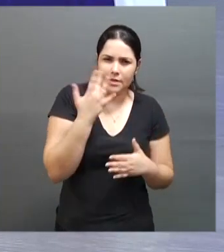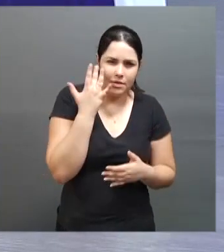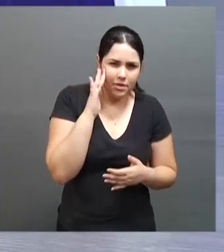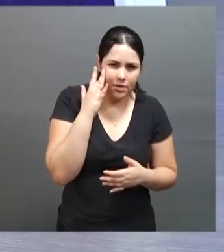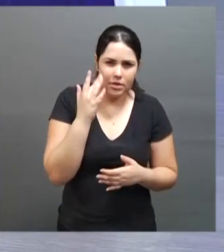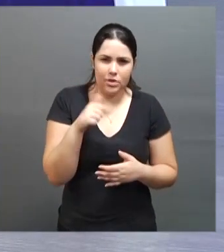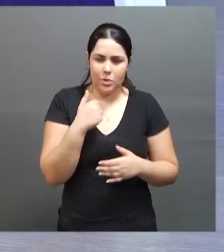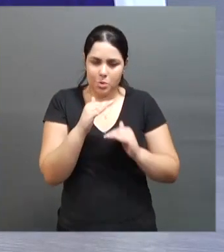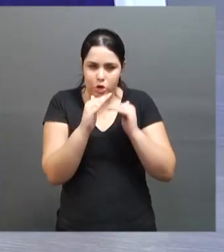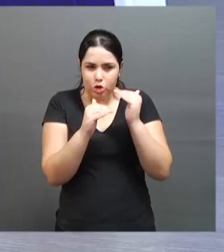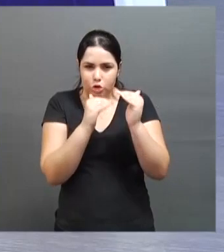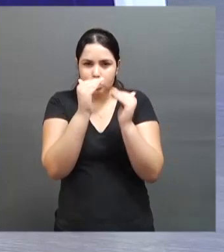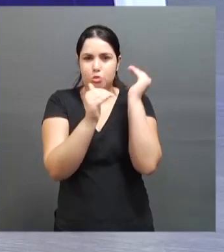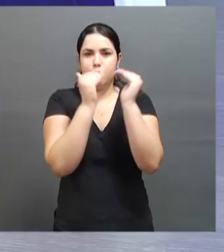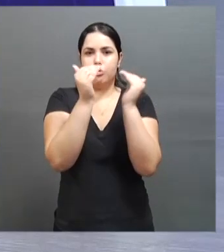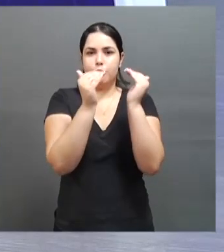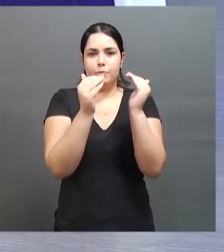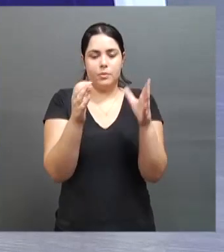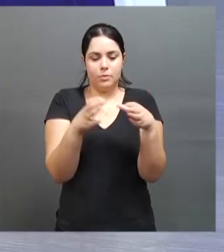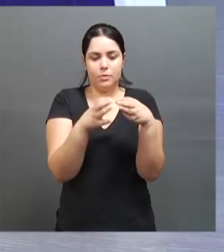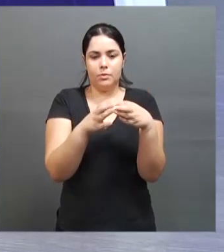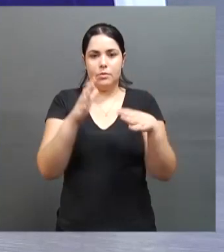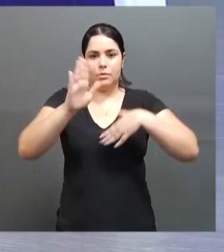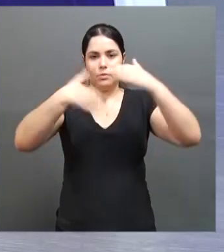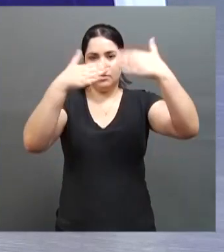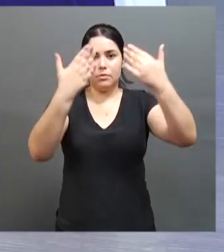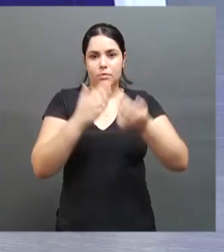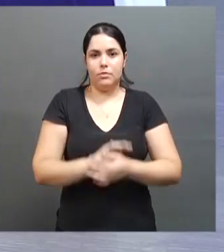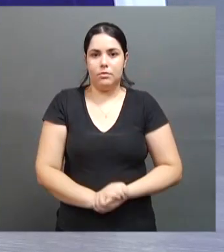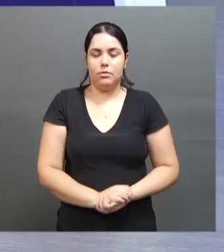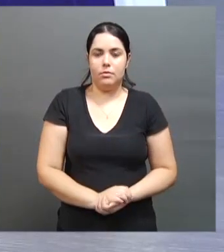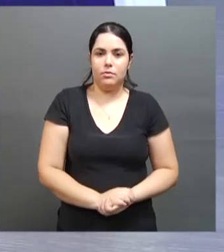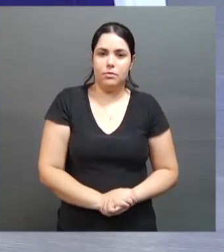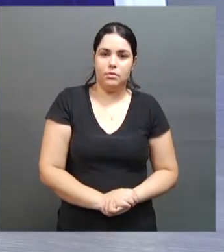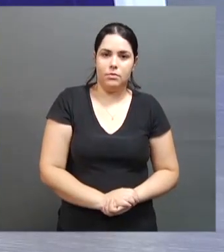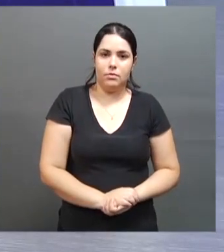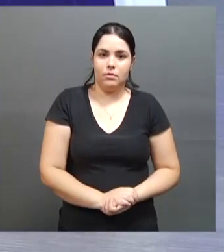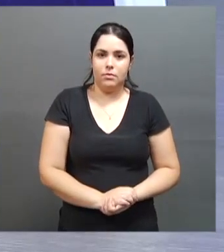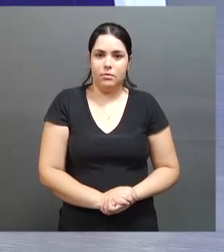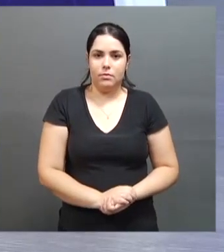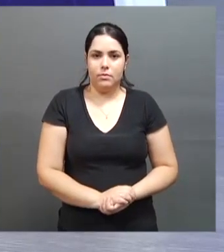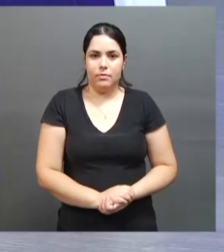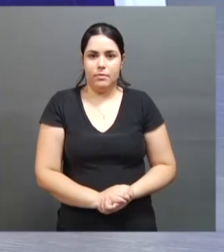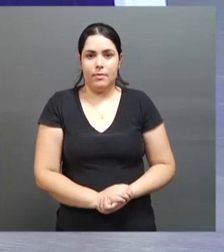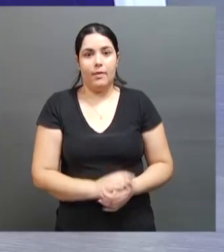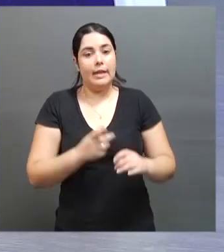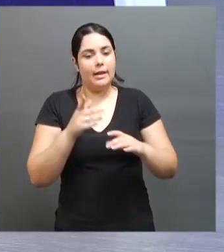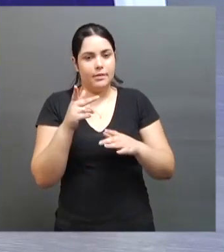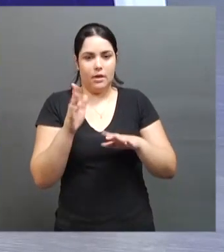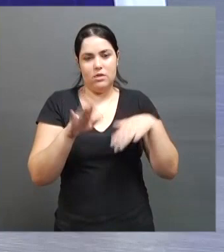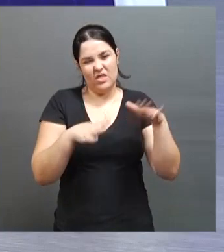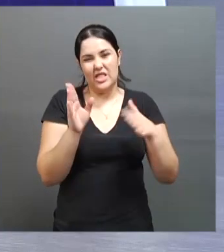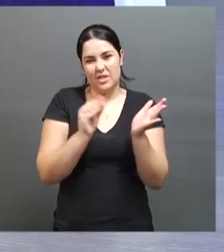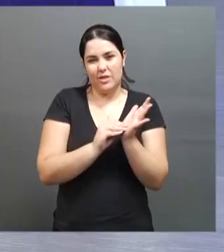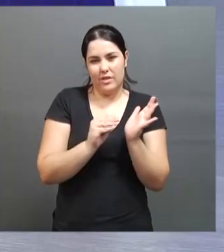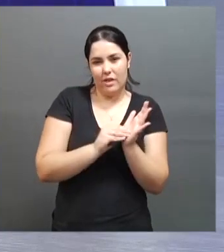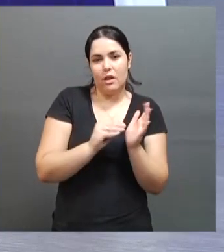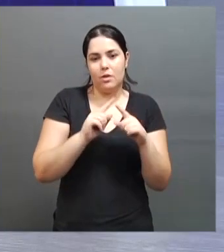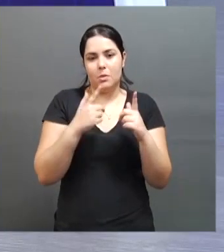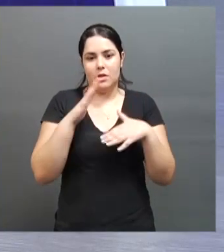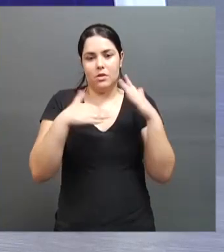está crescendo, a nossa equipe de paratletas brasileiros, está evoluindo apesar dos pesares?